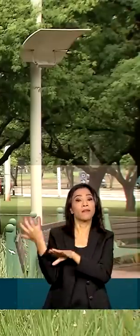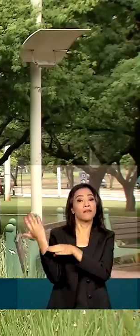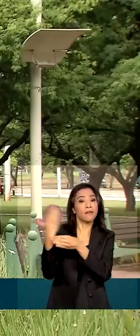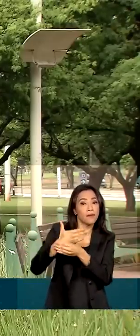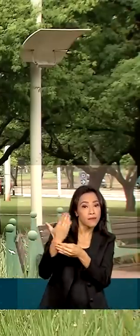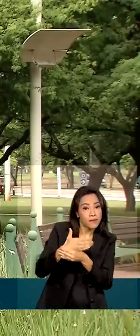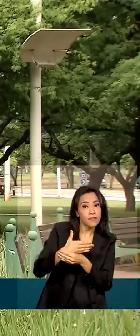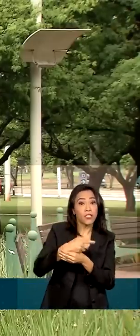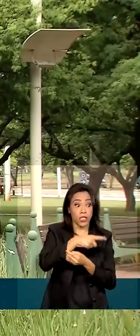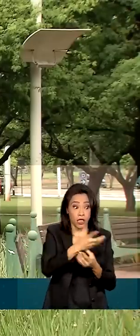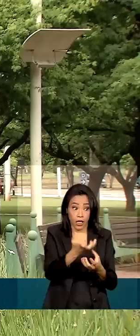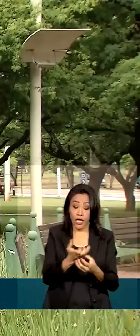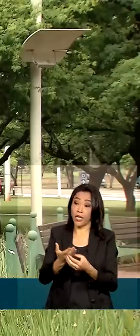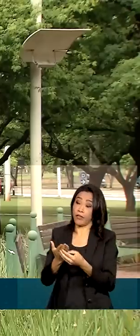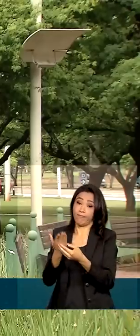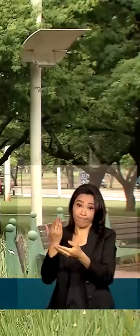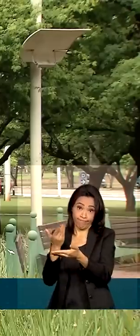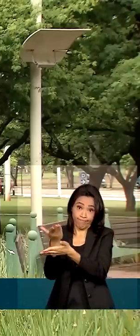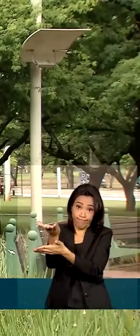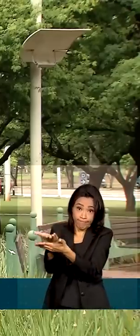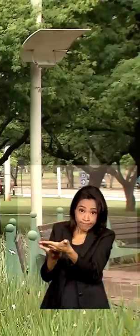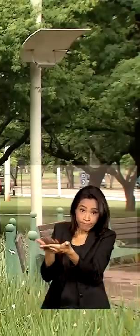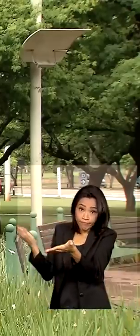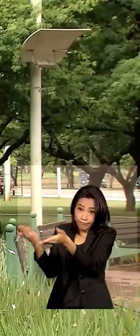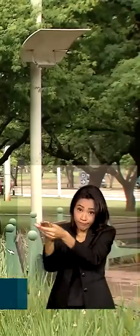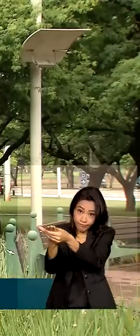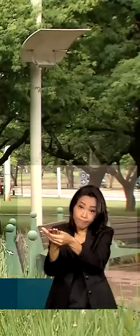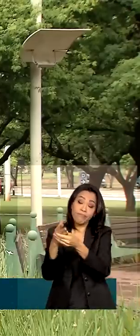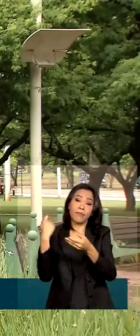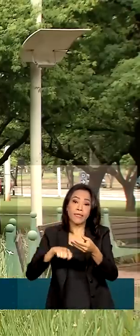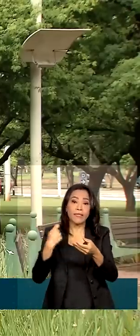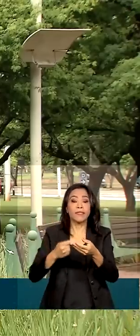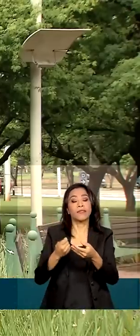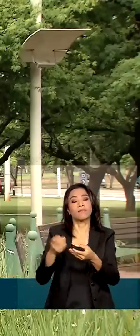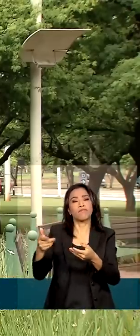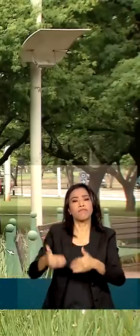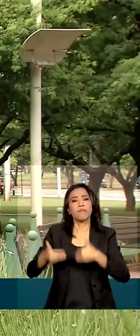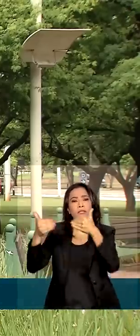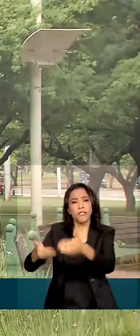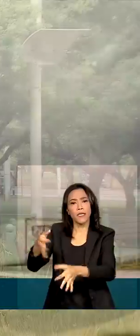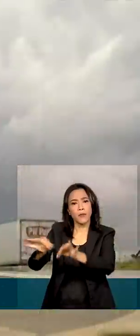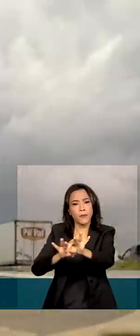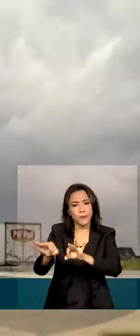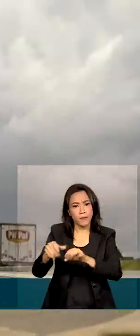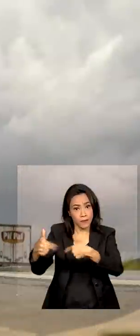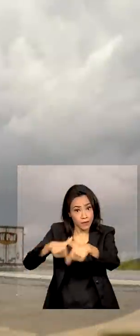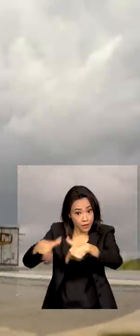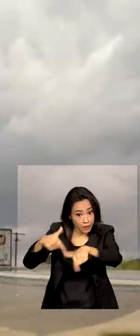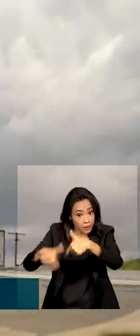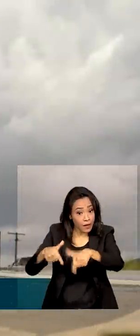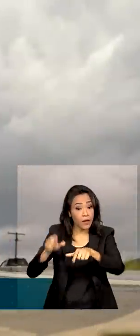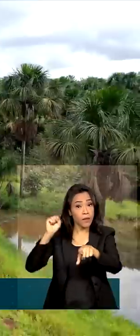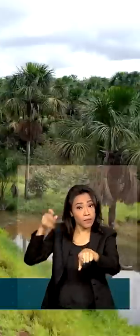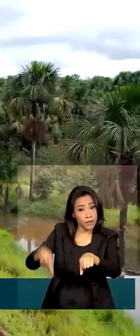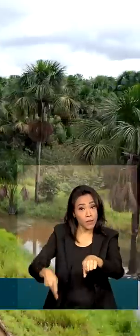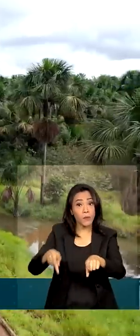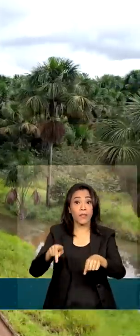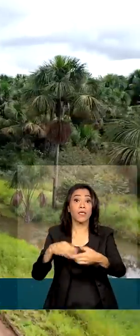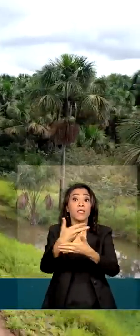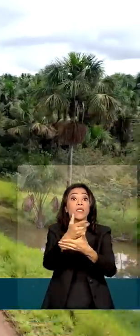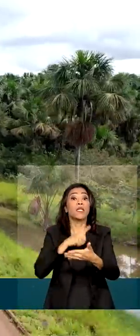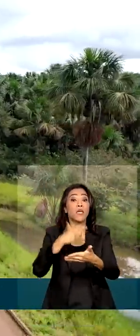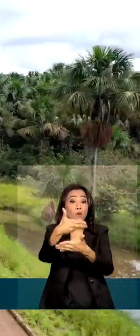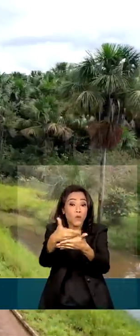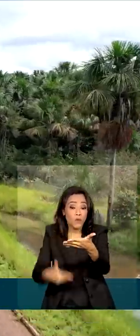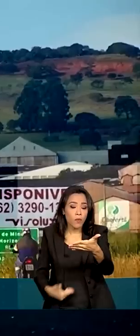devem acessar o site do Ministério do Trabalho e Previdência, no portal gov.br, e lá preencher um